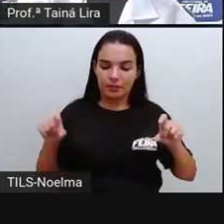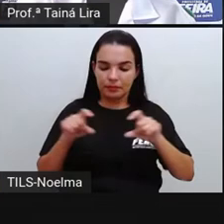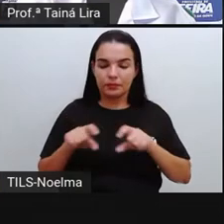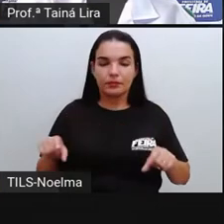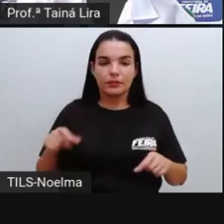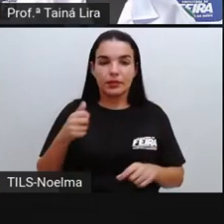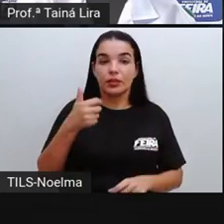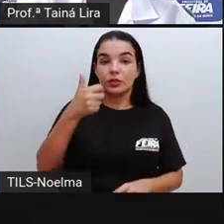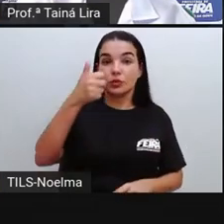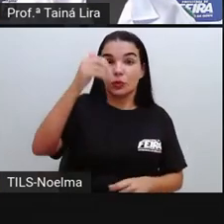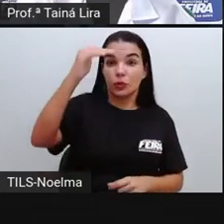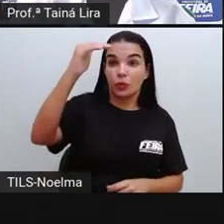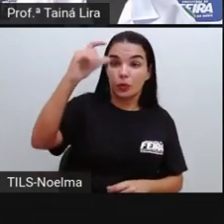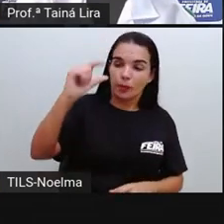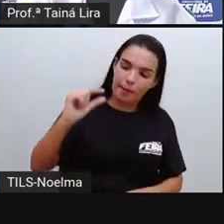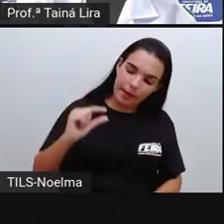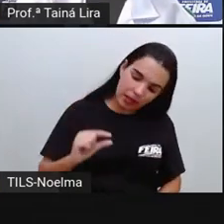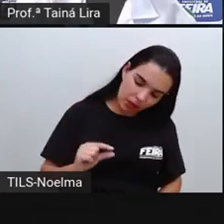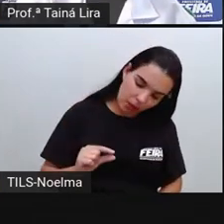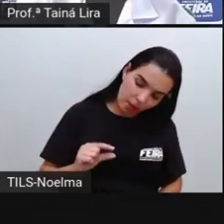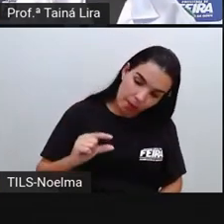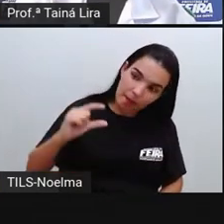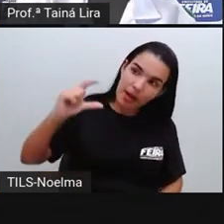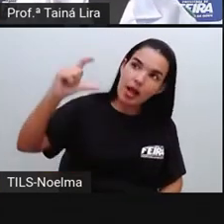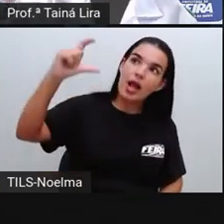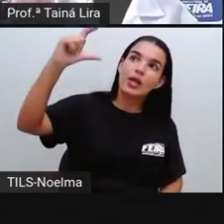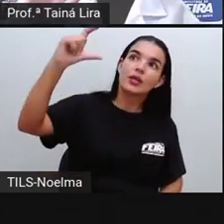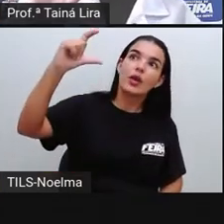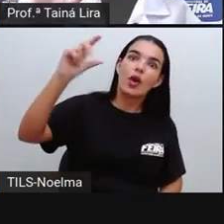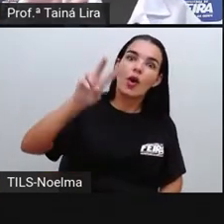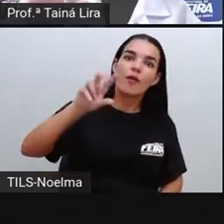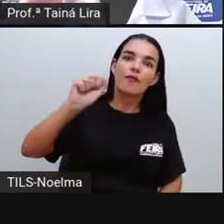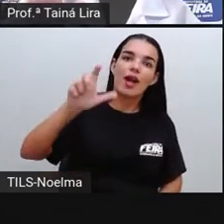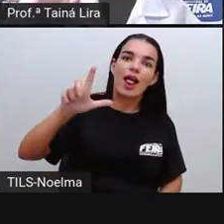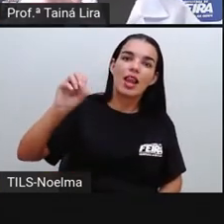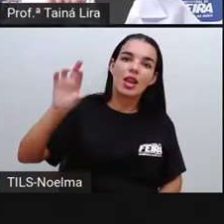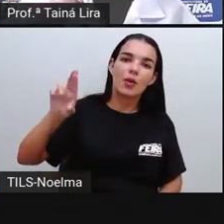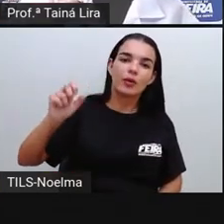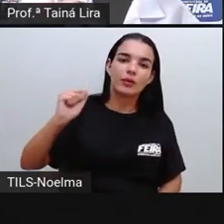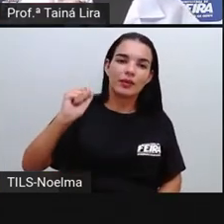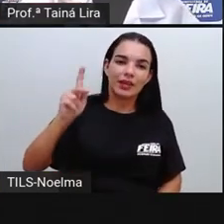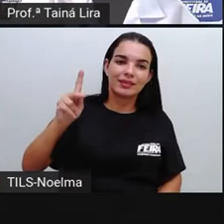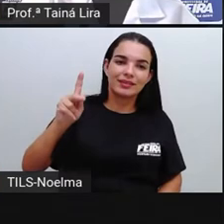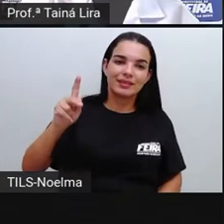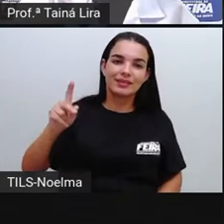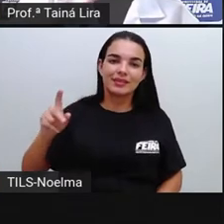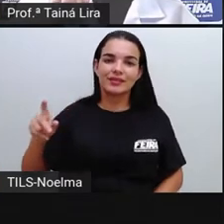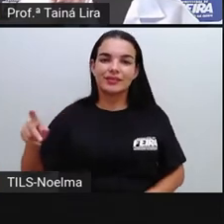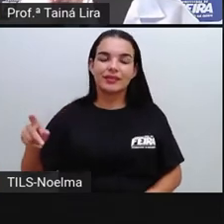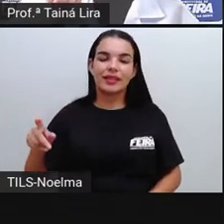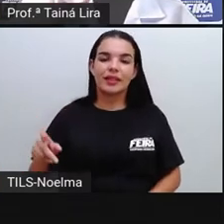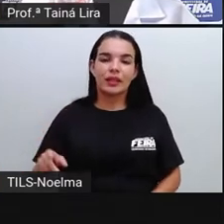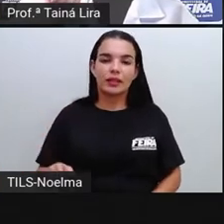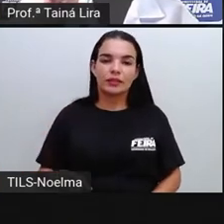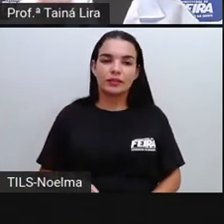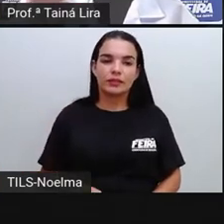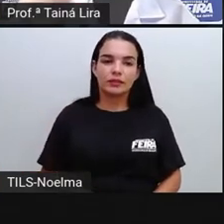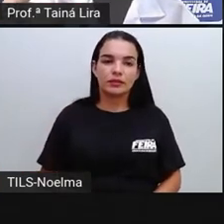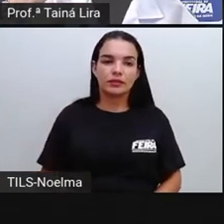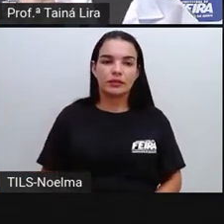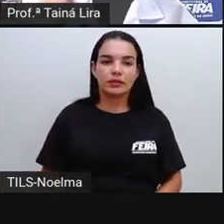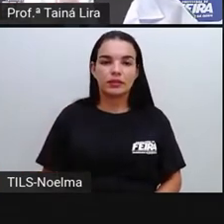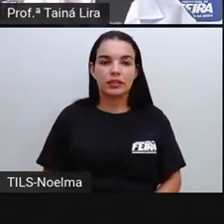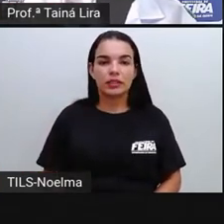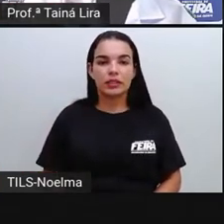está da nota de menor valor para a de maior valor, só que a gente vai falar um pouquinho sobre essa nota de maior valor, porque vocês sabiam que a tem